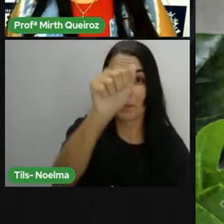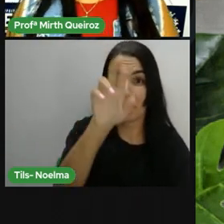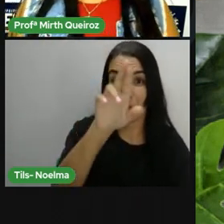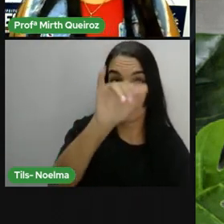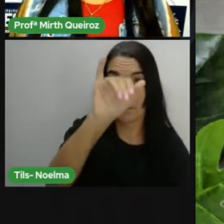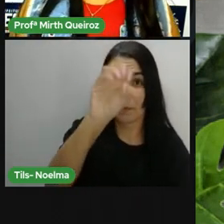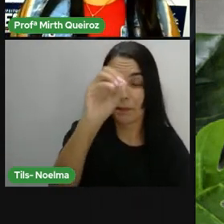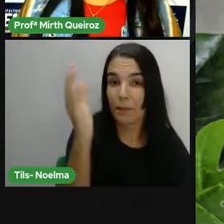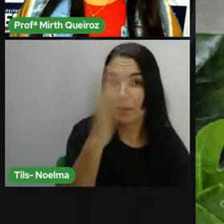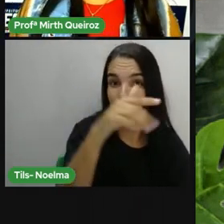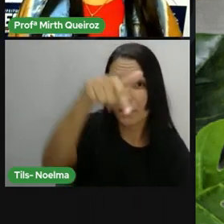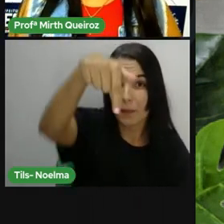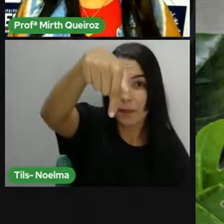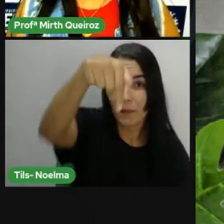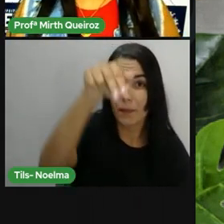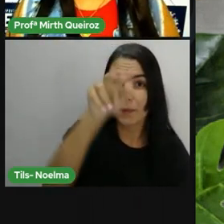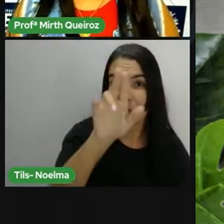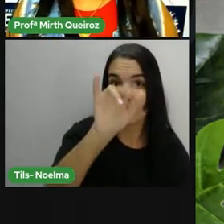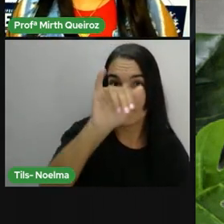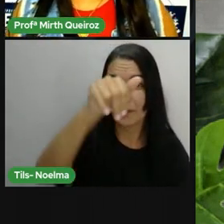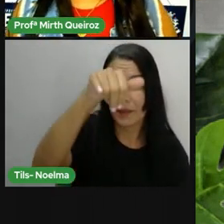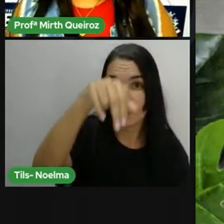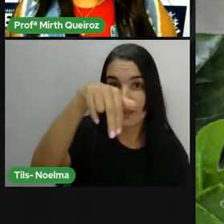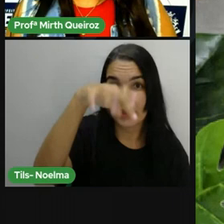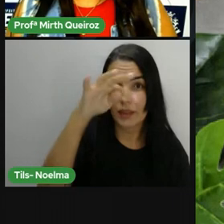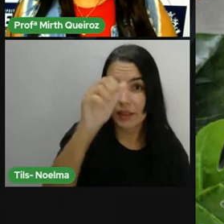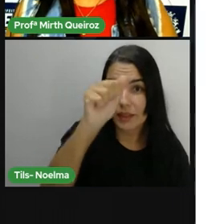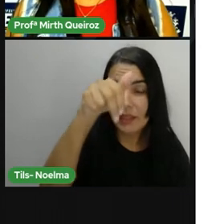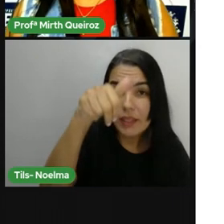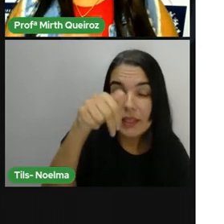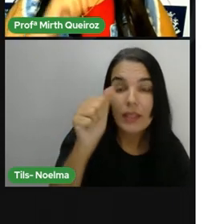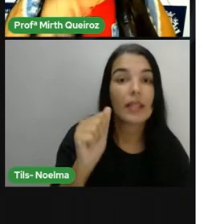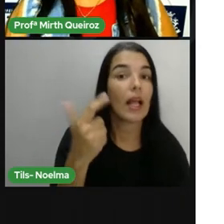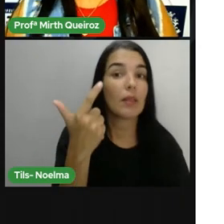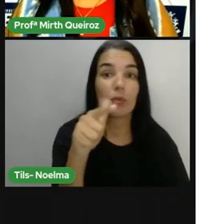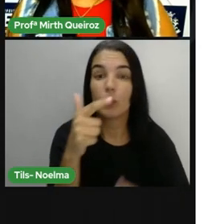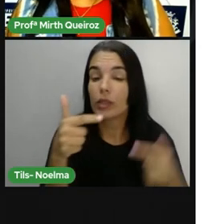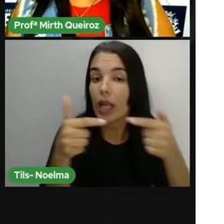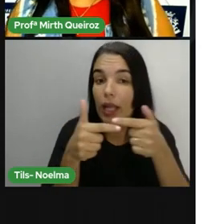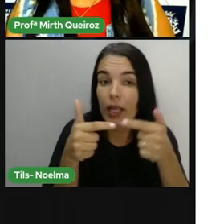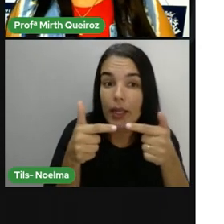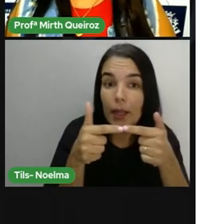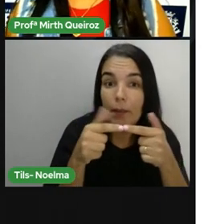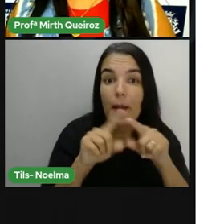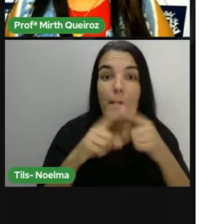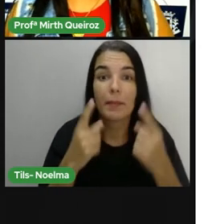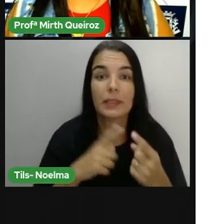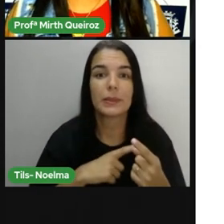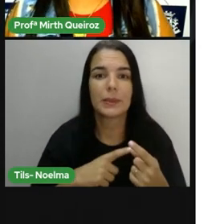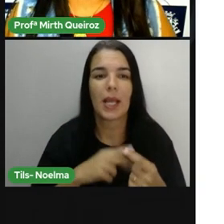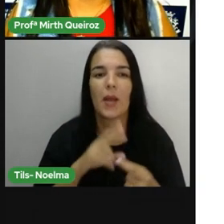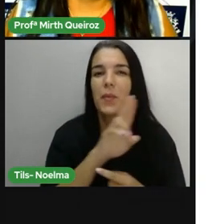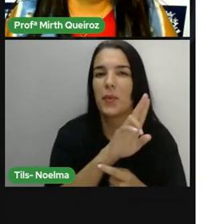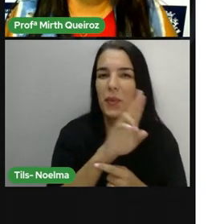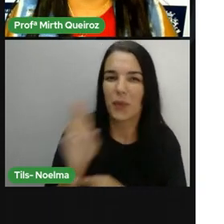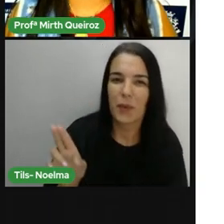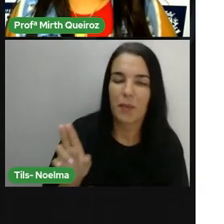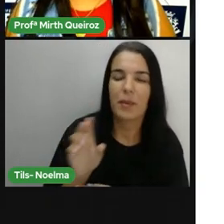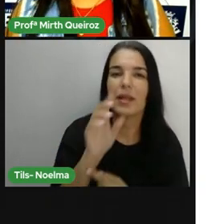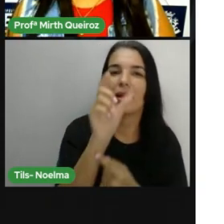né? Que não tem rimas. É um poema sem rimas. E que a gente vai chamar, sim, de versos